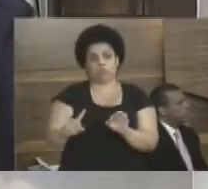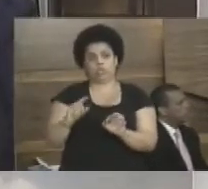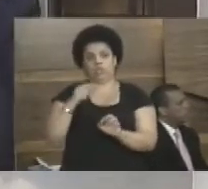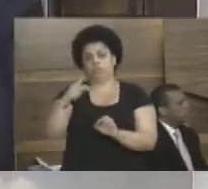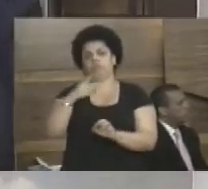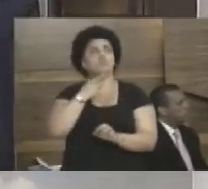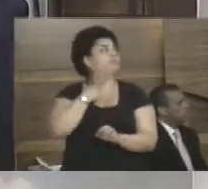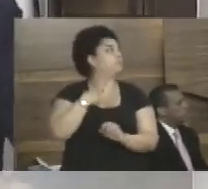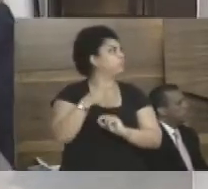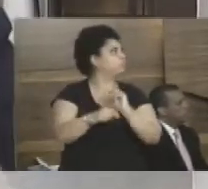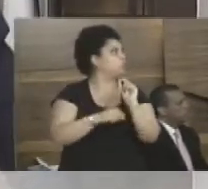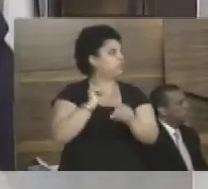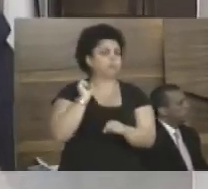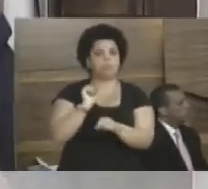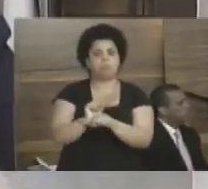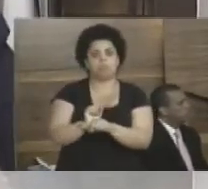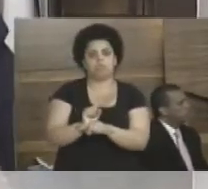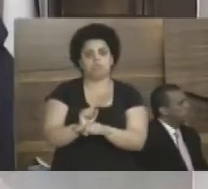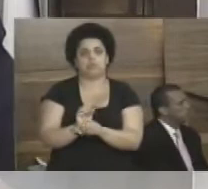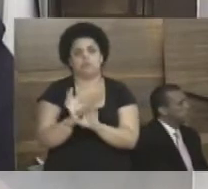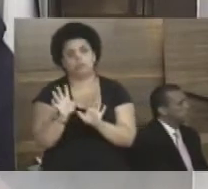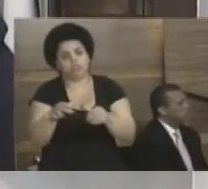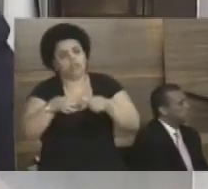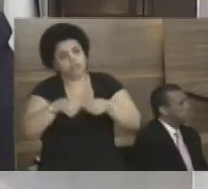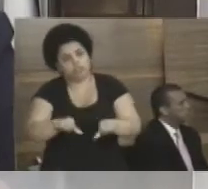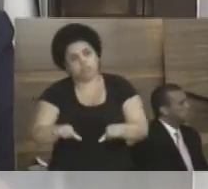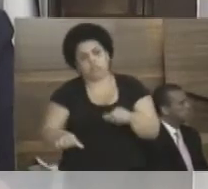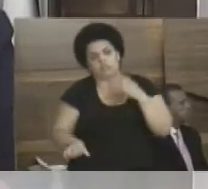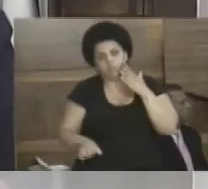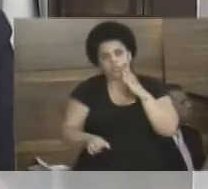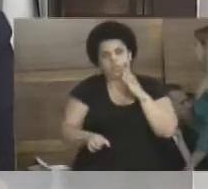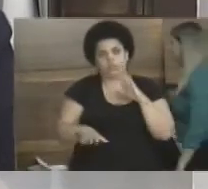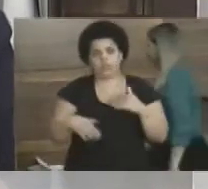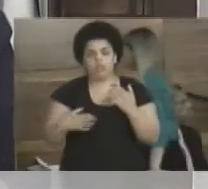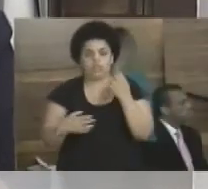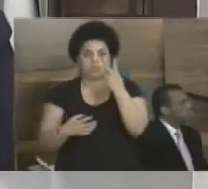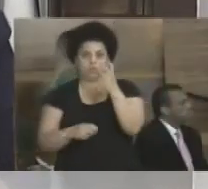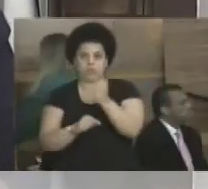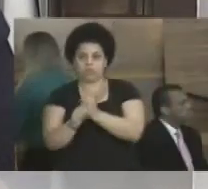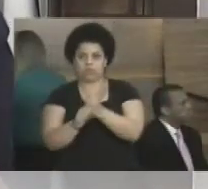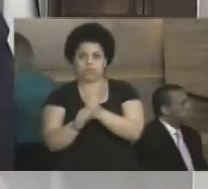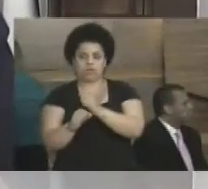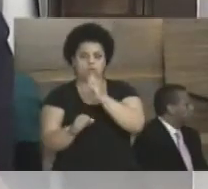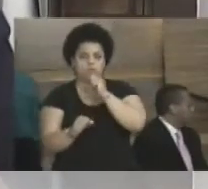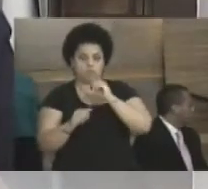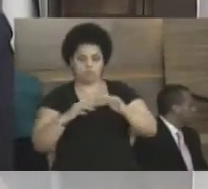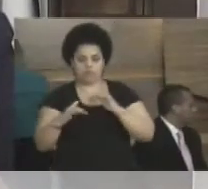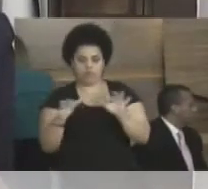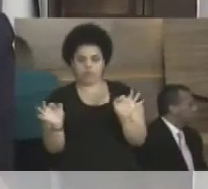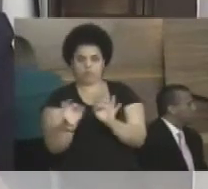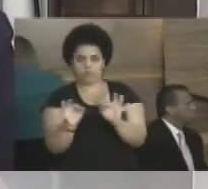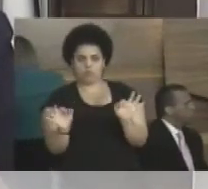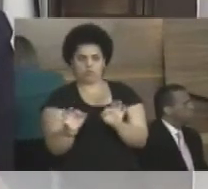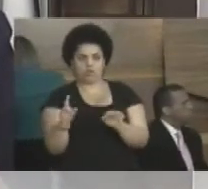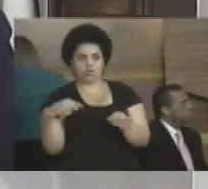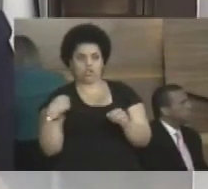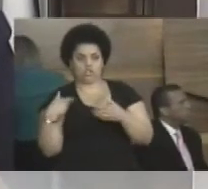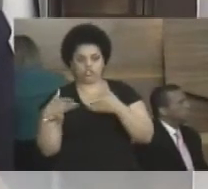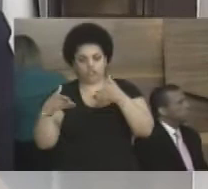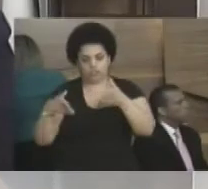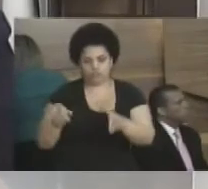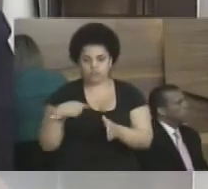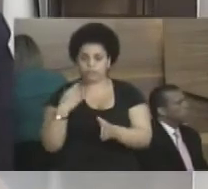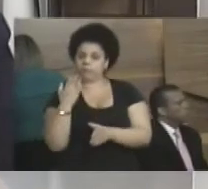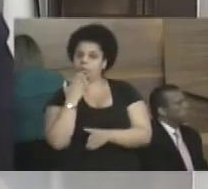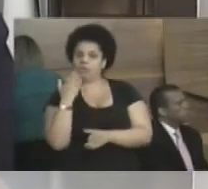intenções de deixar os processos paralisados, mas eles ficaram. Então, foram dois anos sem movimentação. Quando a gente chegou, a gente